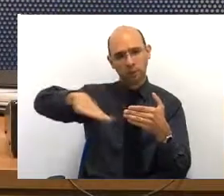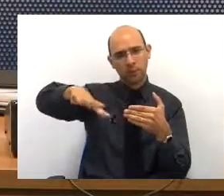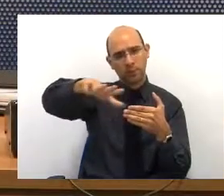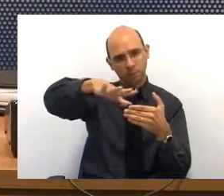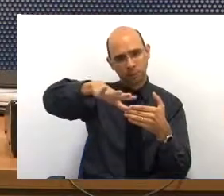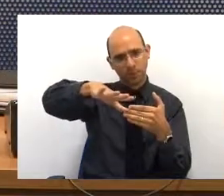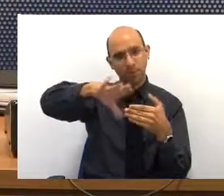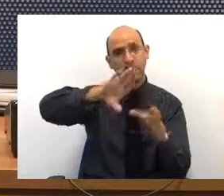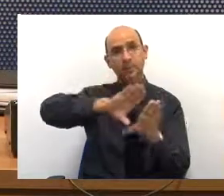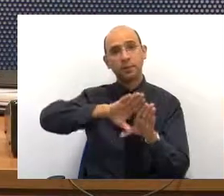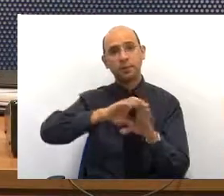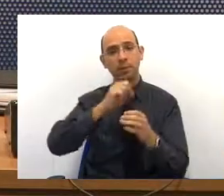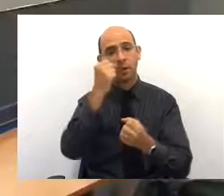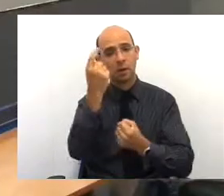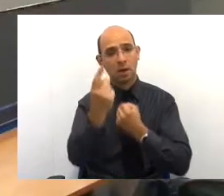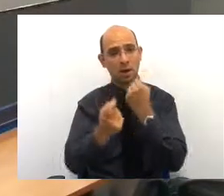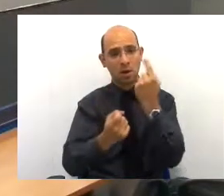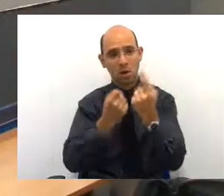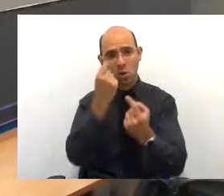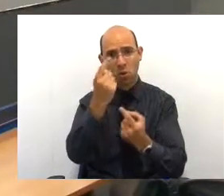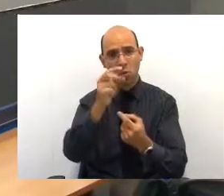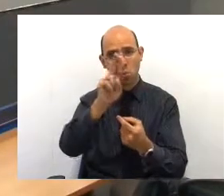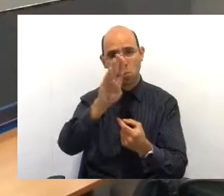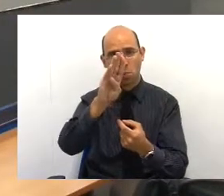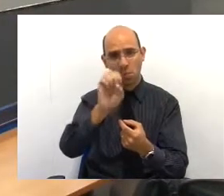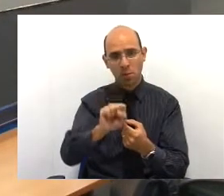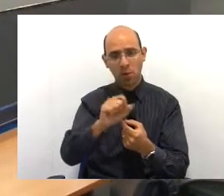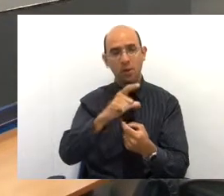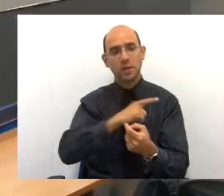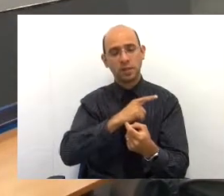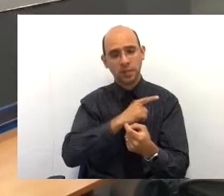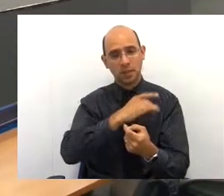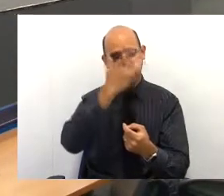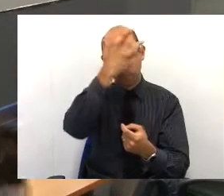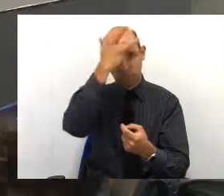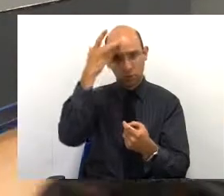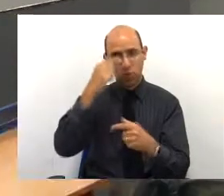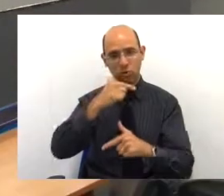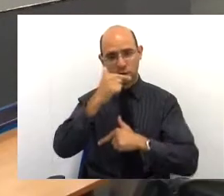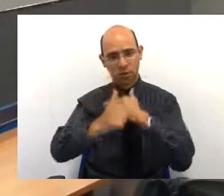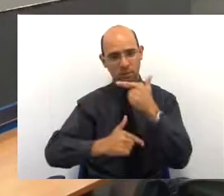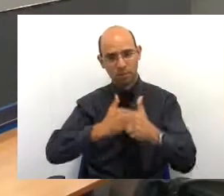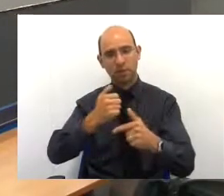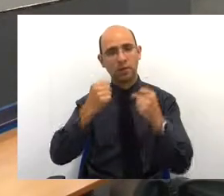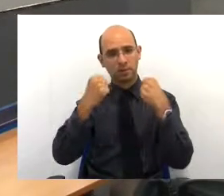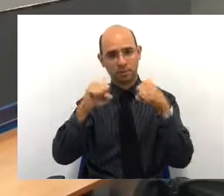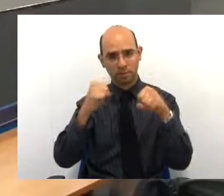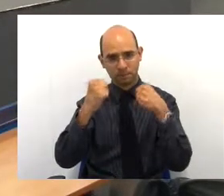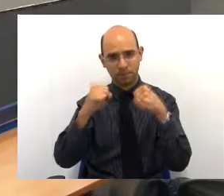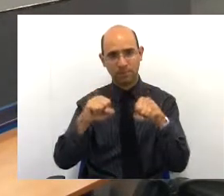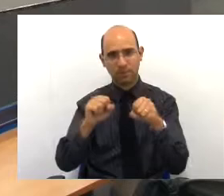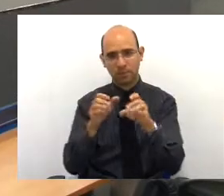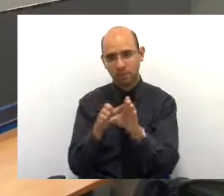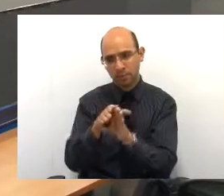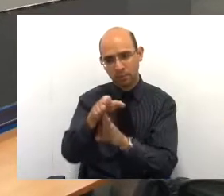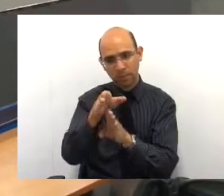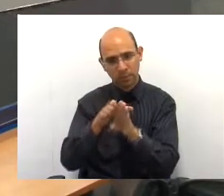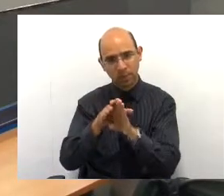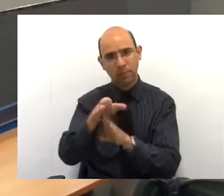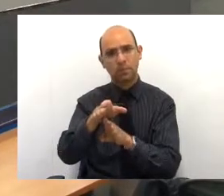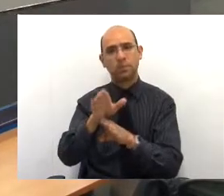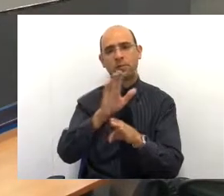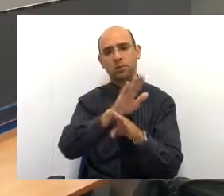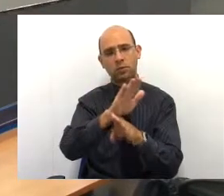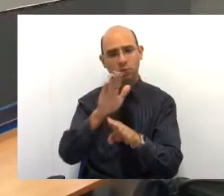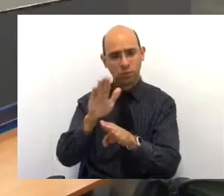disso, em algumas UBSs, tem o fisioterapeuta que orienta, orientação,